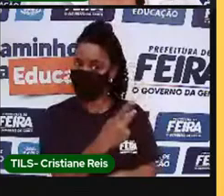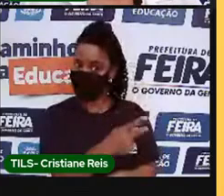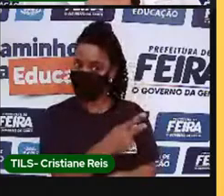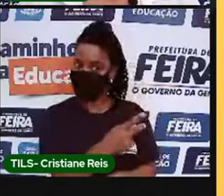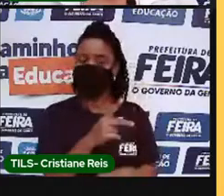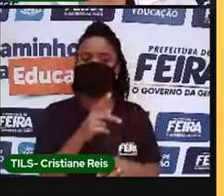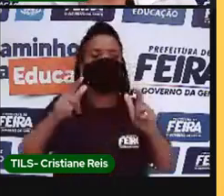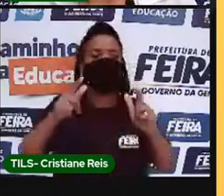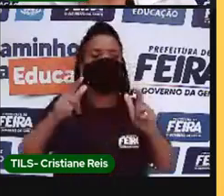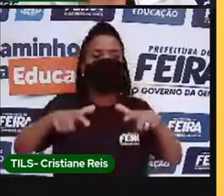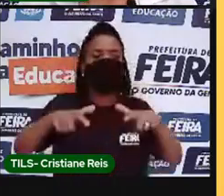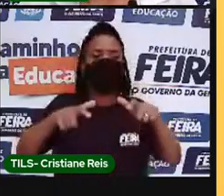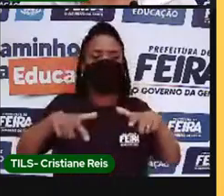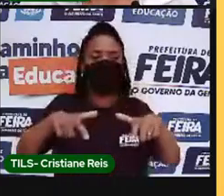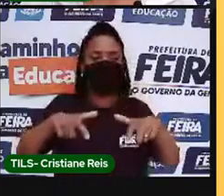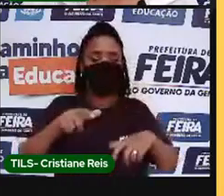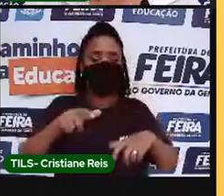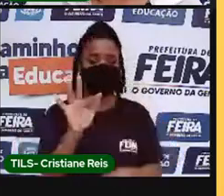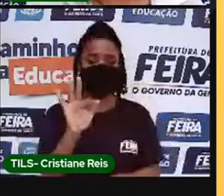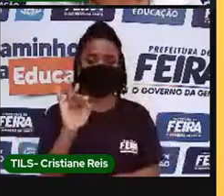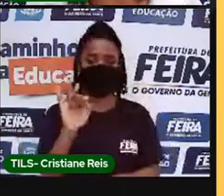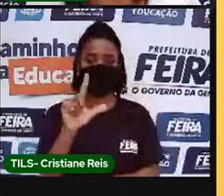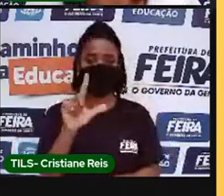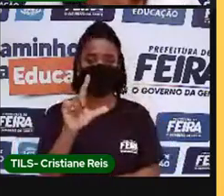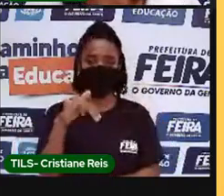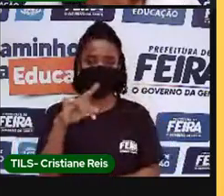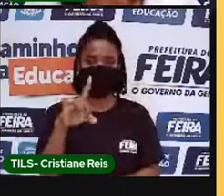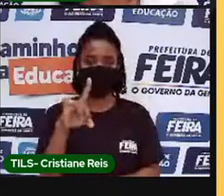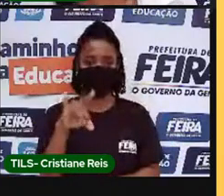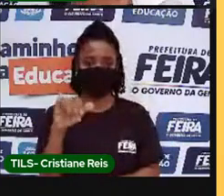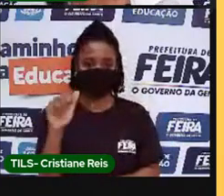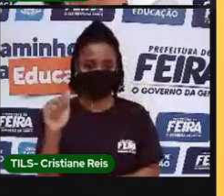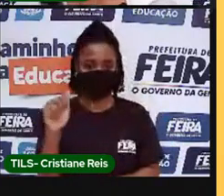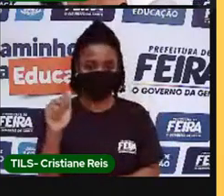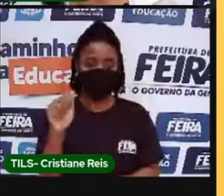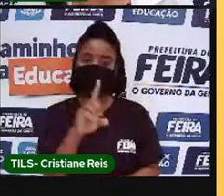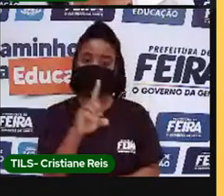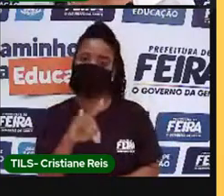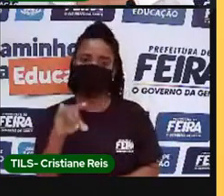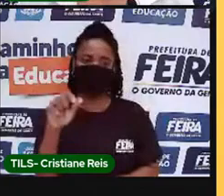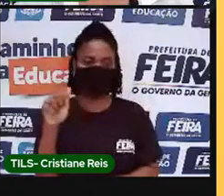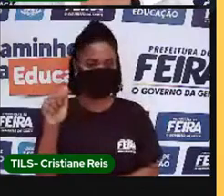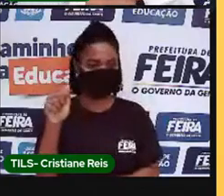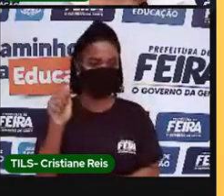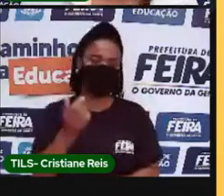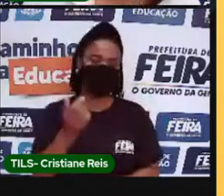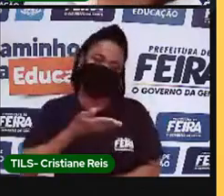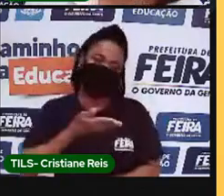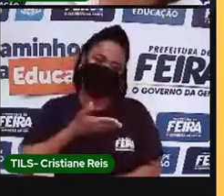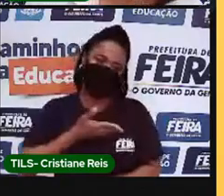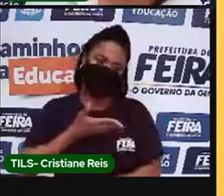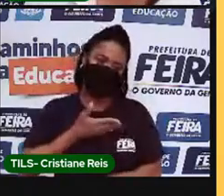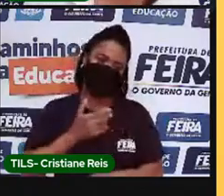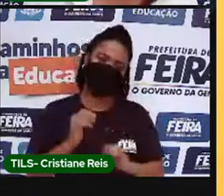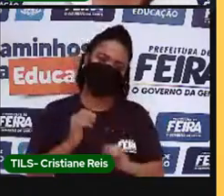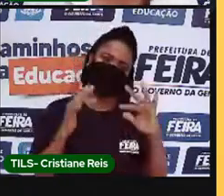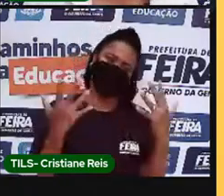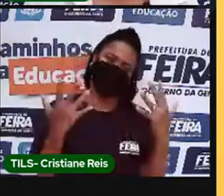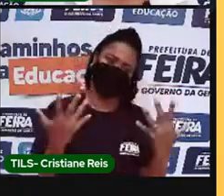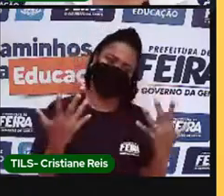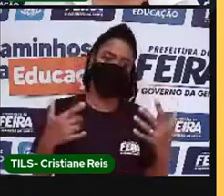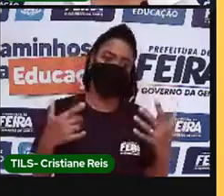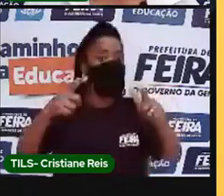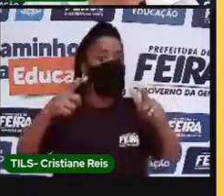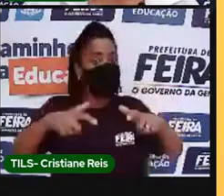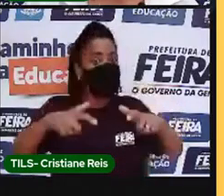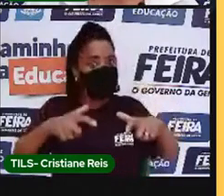Valentine's Day é para comemorar o dia do amigo. E na Guatemala, comemora-se o dia do amor, mas também